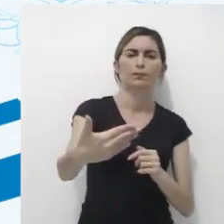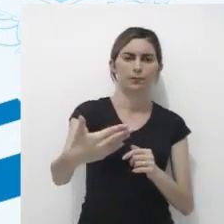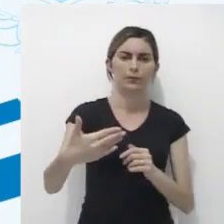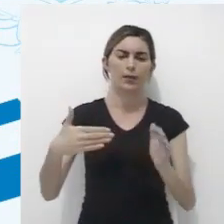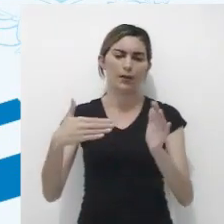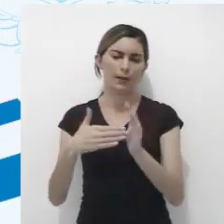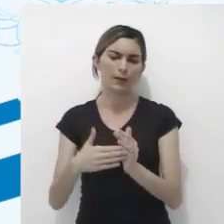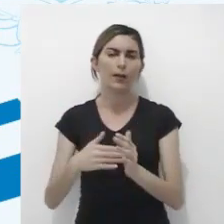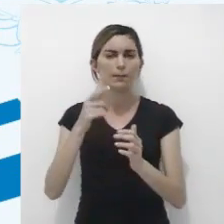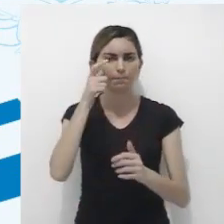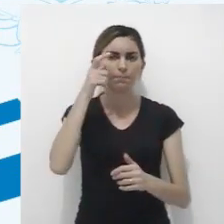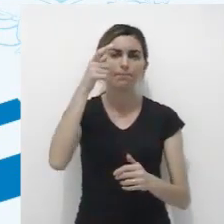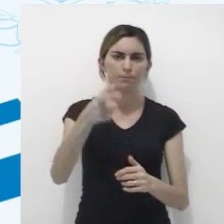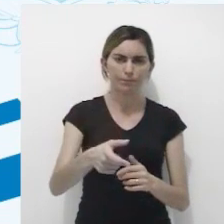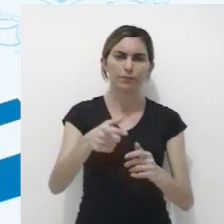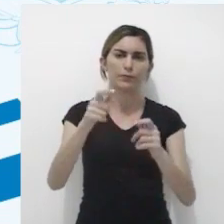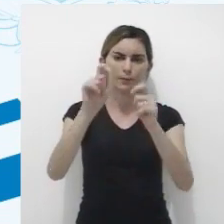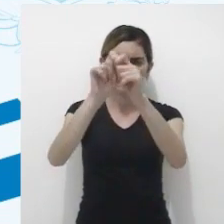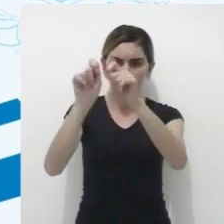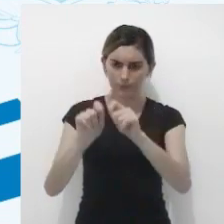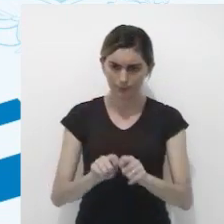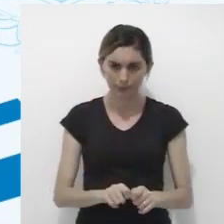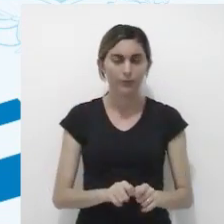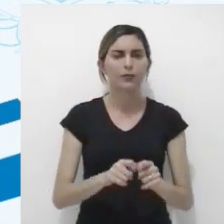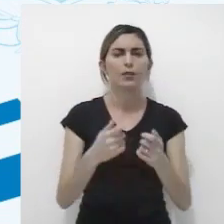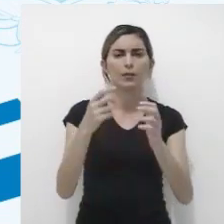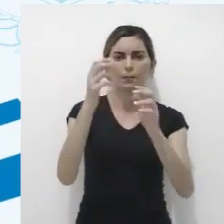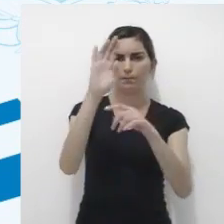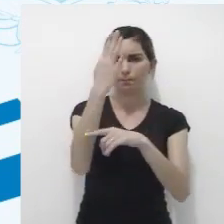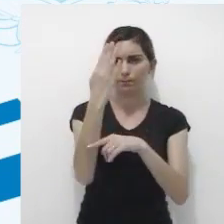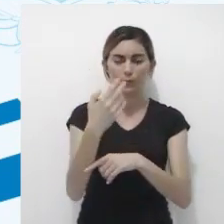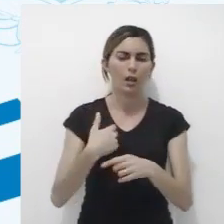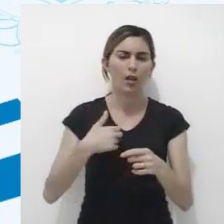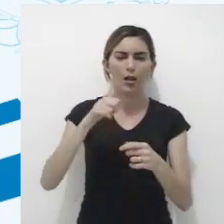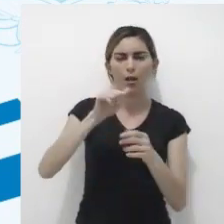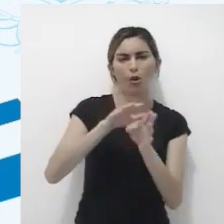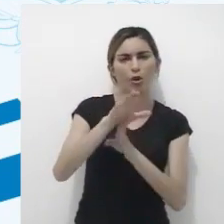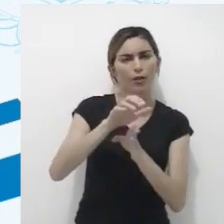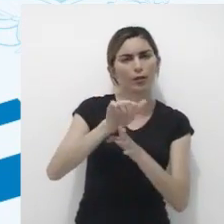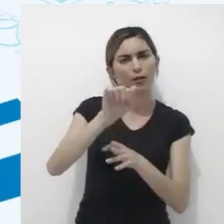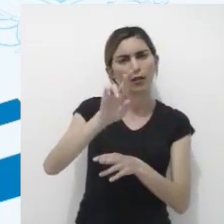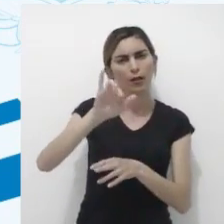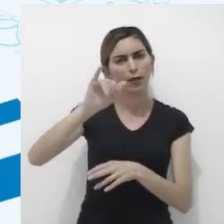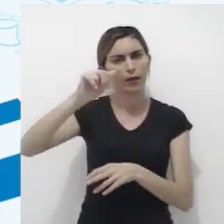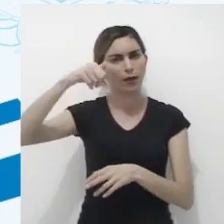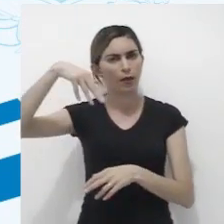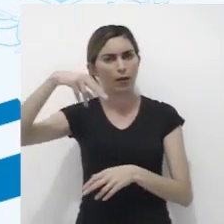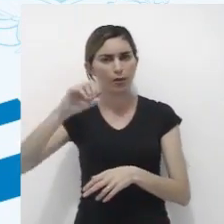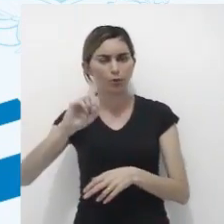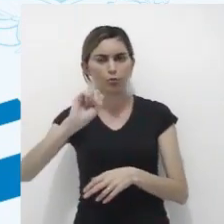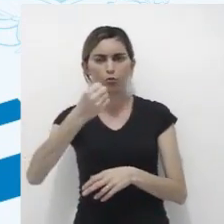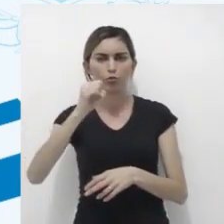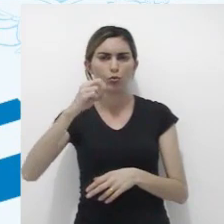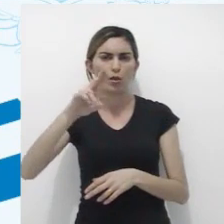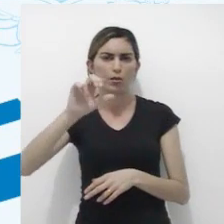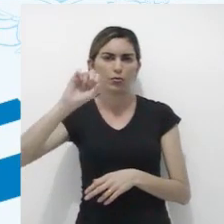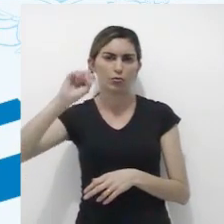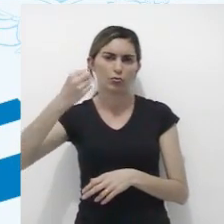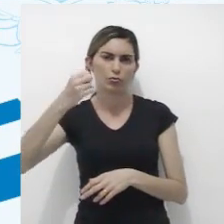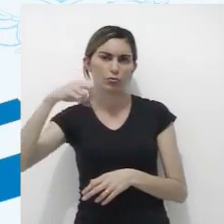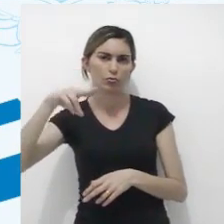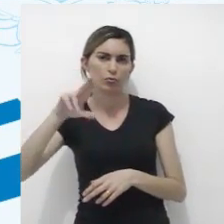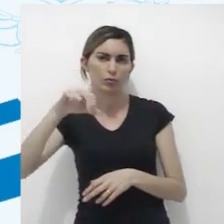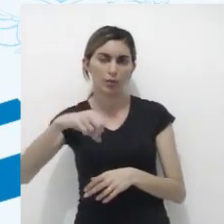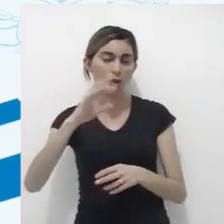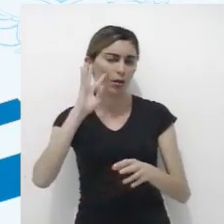um longo caminho até se interessar pela gravura. Foi orientado pelo mestre Ariano Suassuna no início da década de 60, que